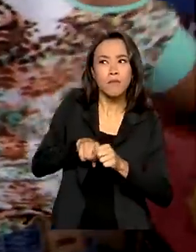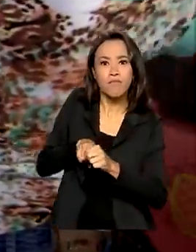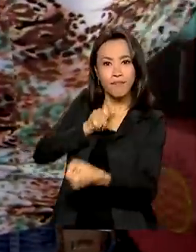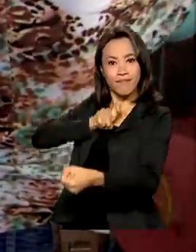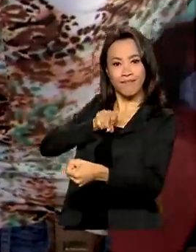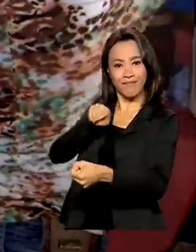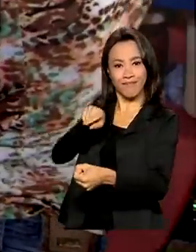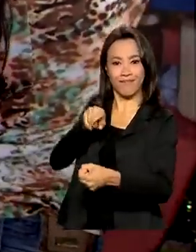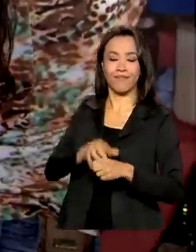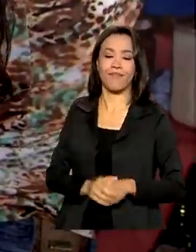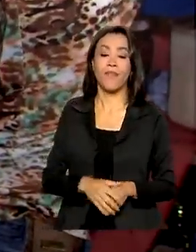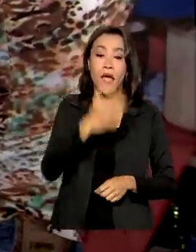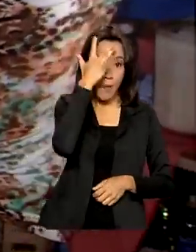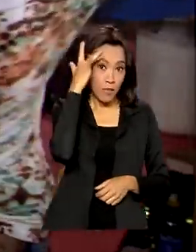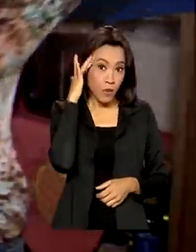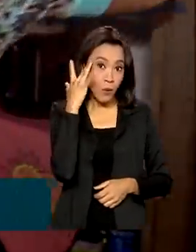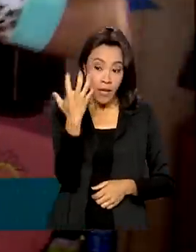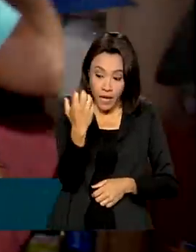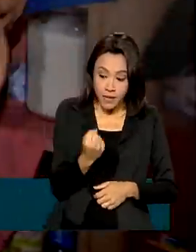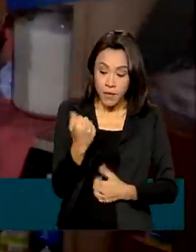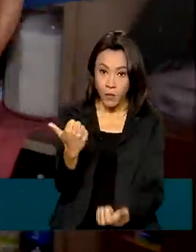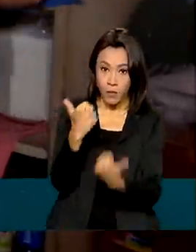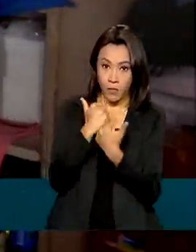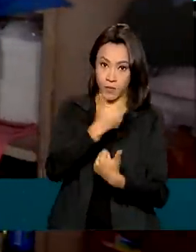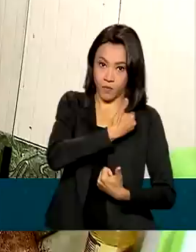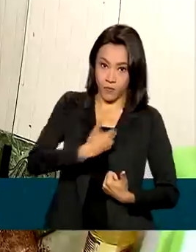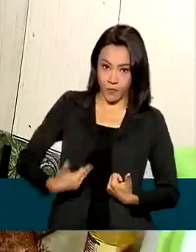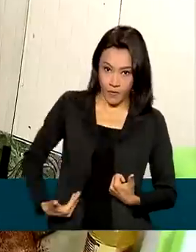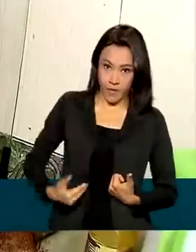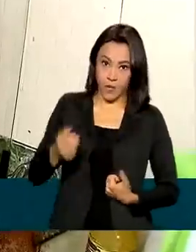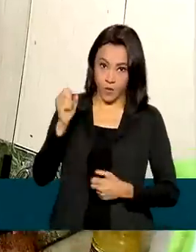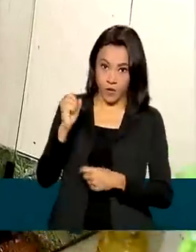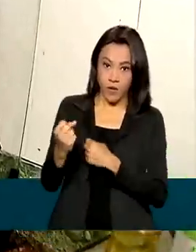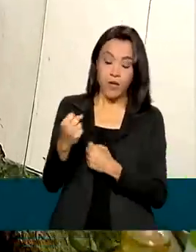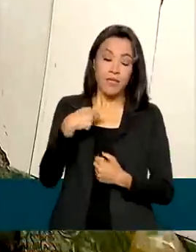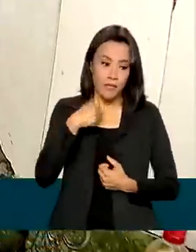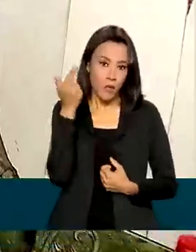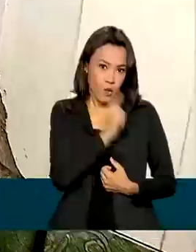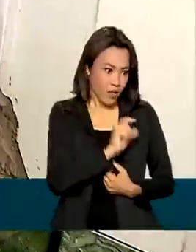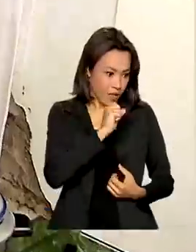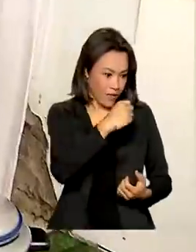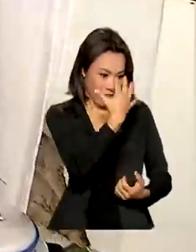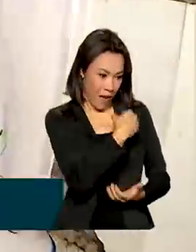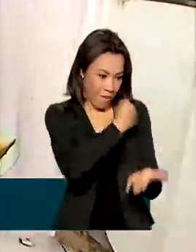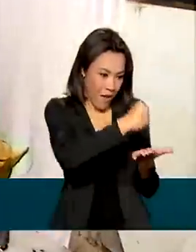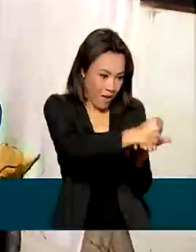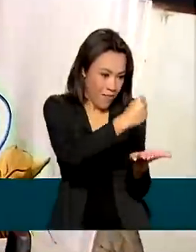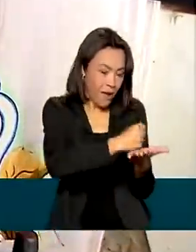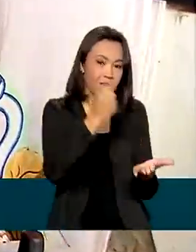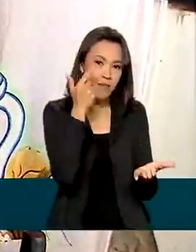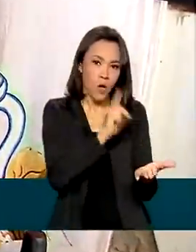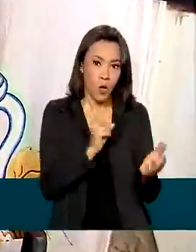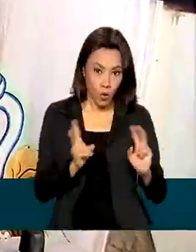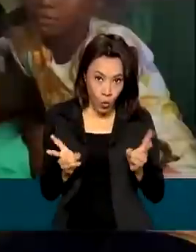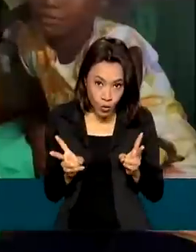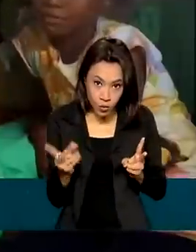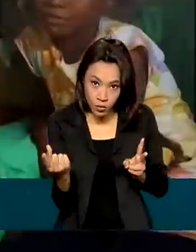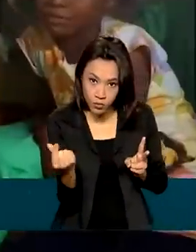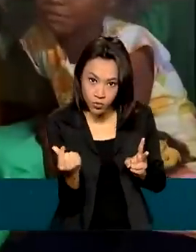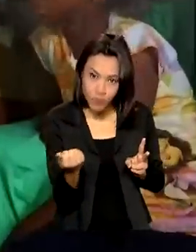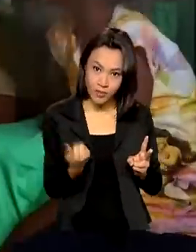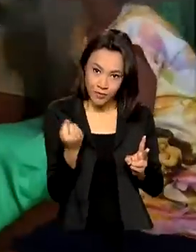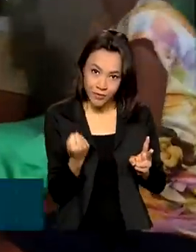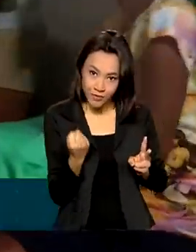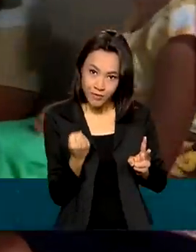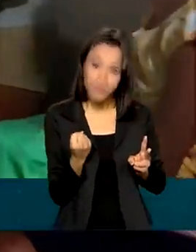A pessoa que recebe o Auxílio Brasil, se conseguir emprego com carteira assinada, poderá continuar com o benefício? A